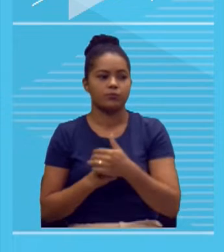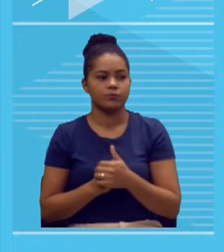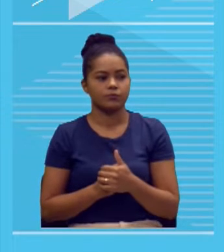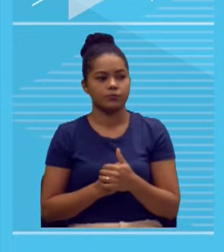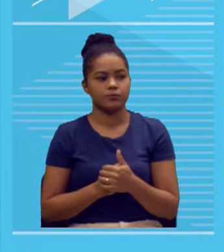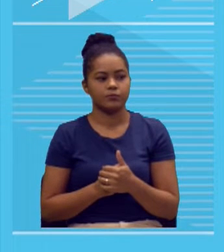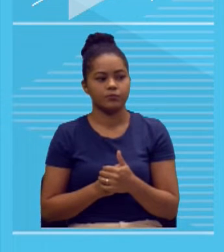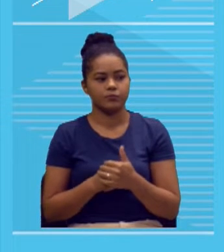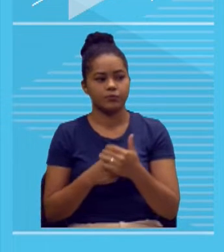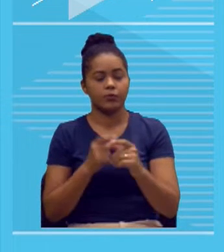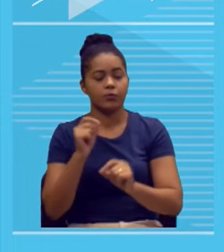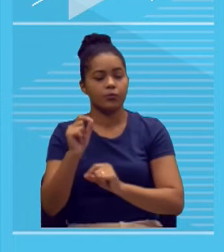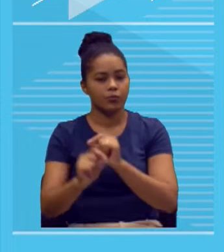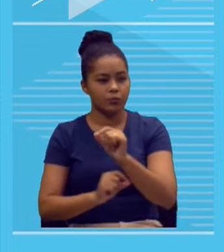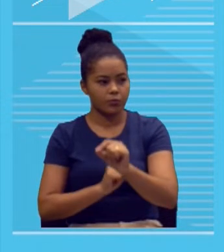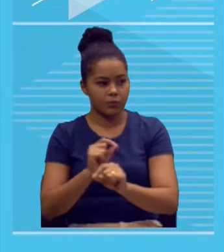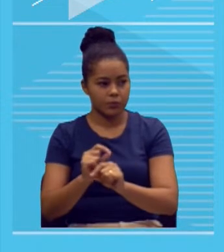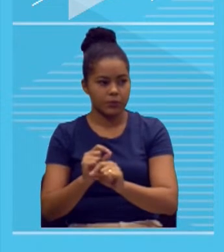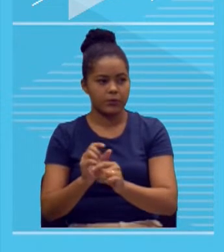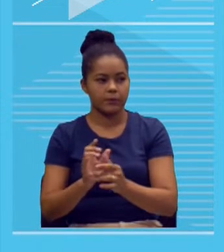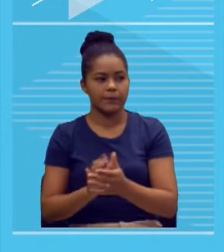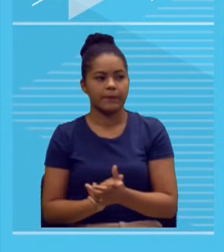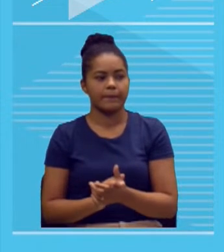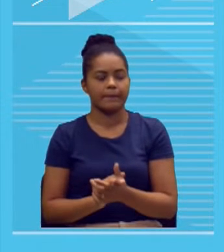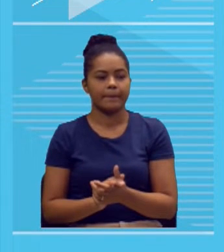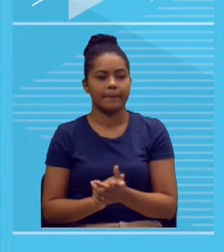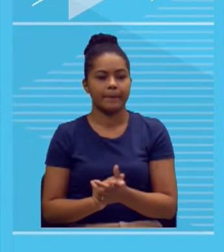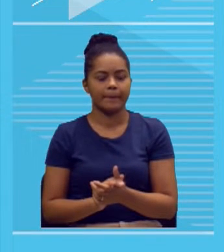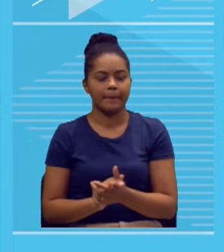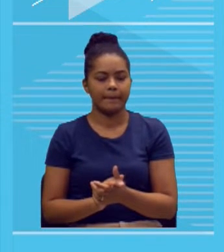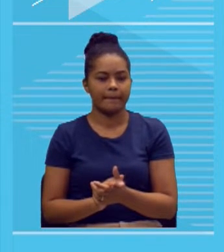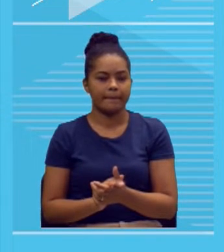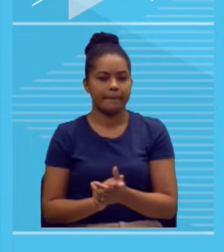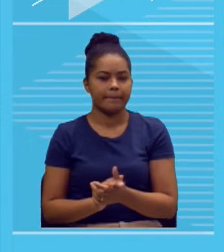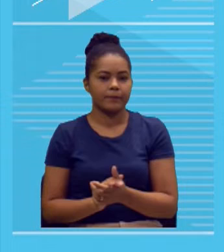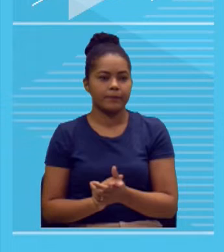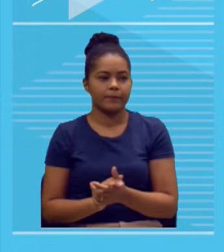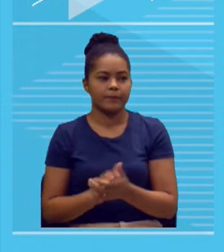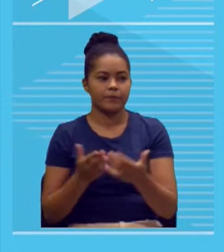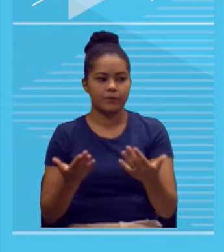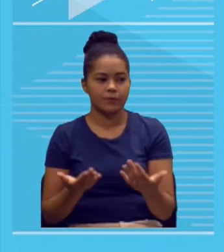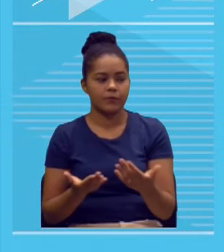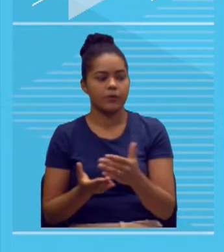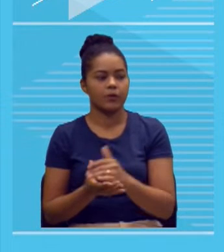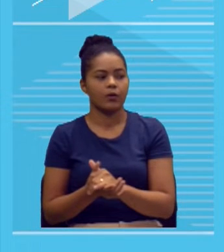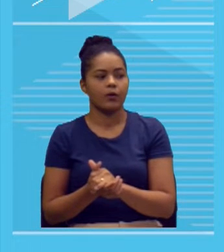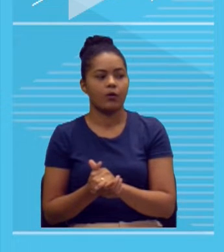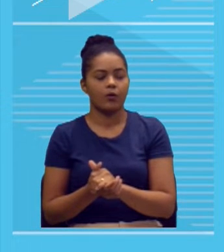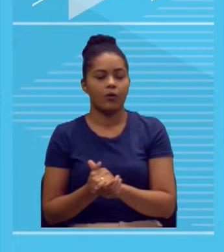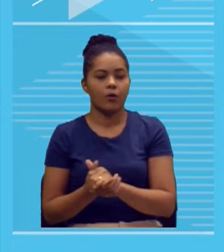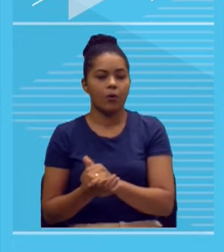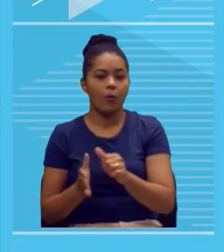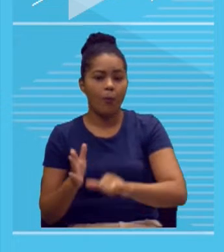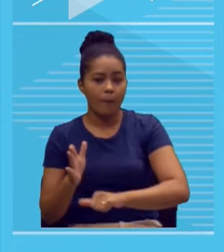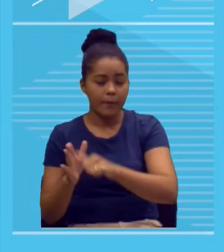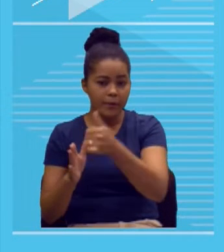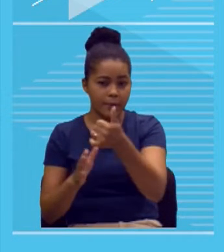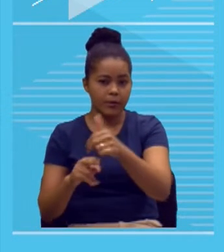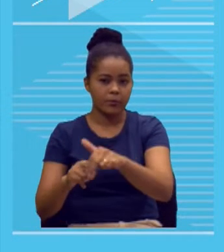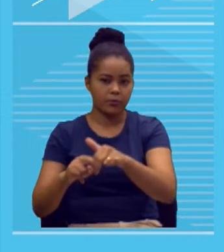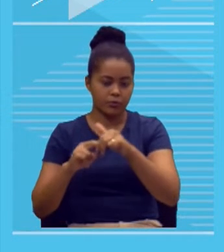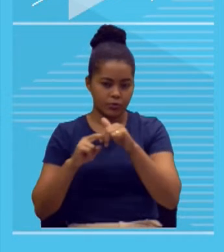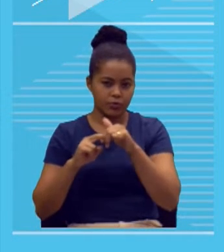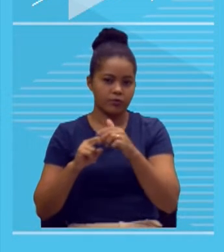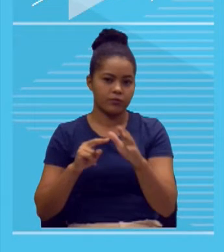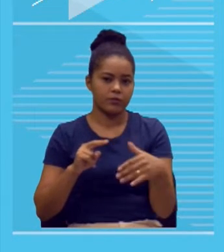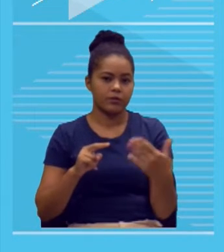você vai sustentar, tá? O primeiro, vamos dizer assim, fator de causa que você apontou lá na sua introdução. Então, você